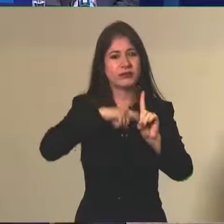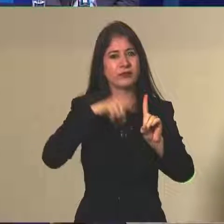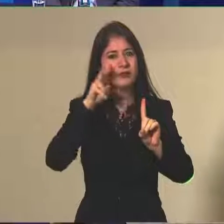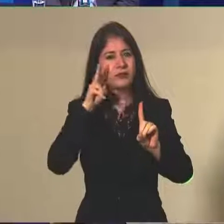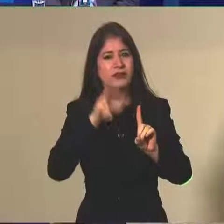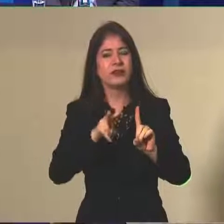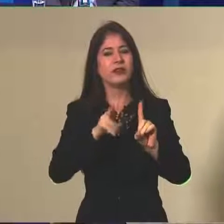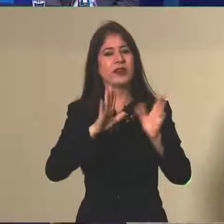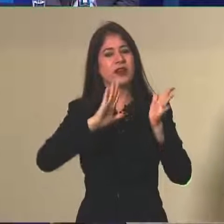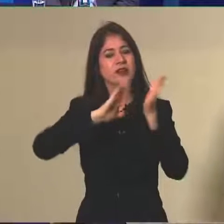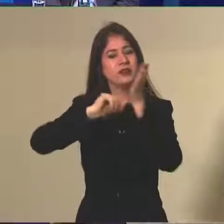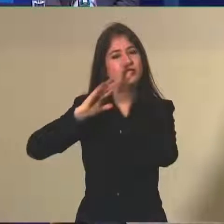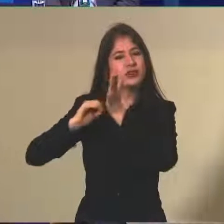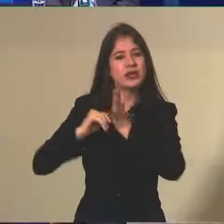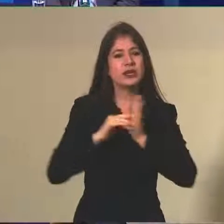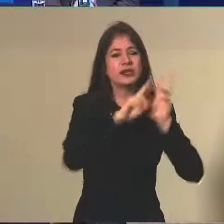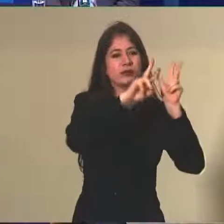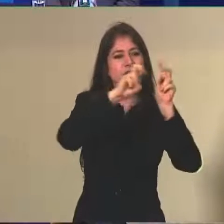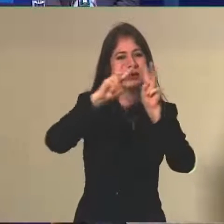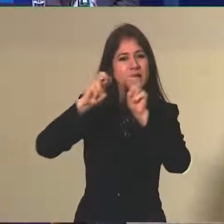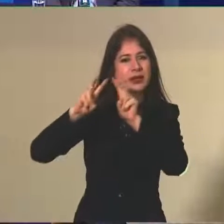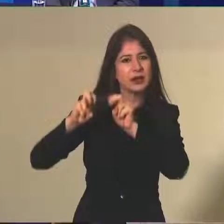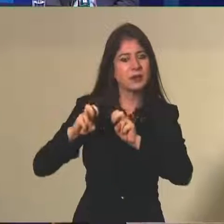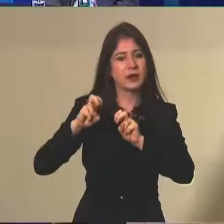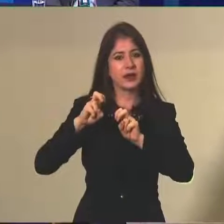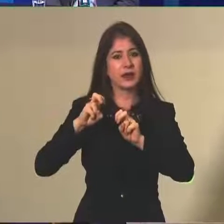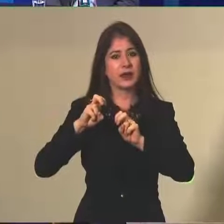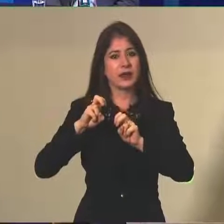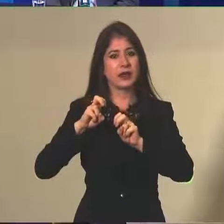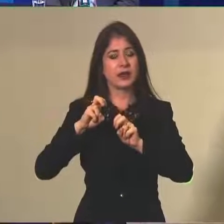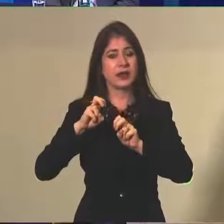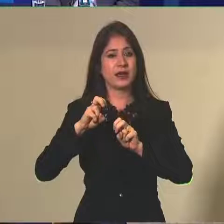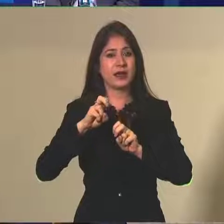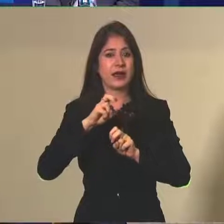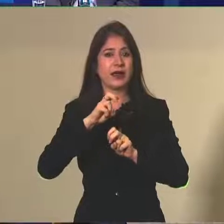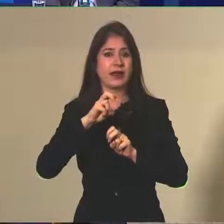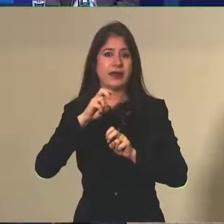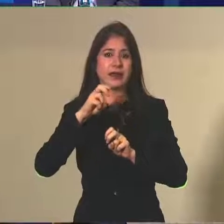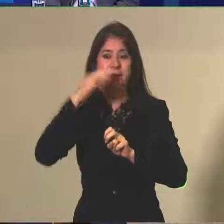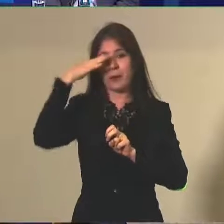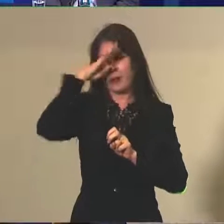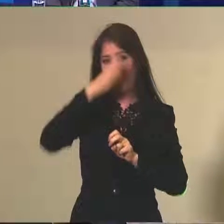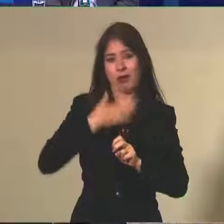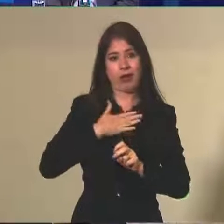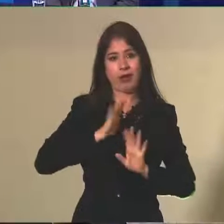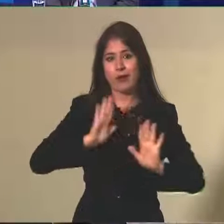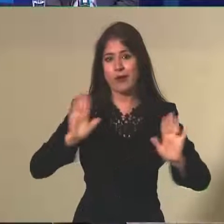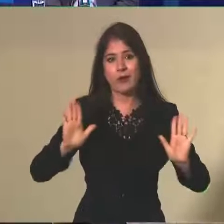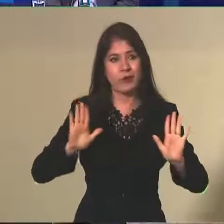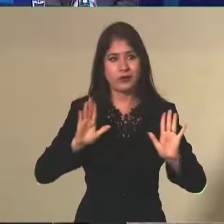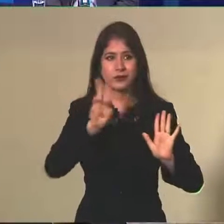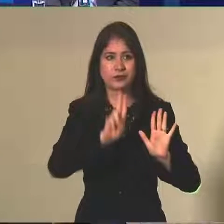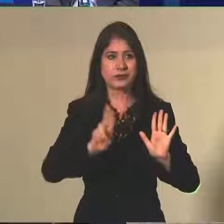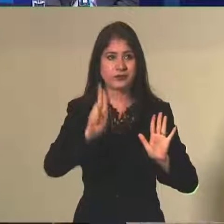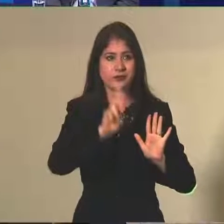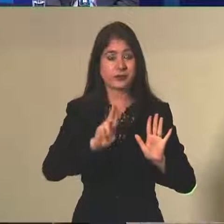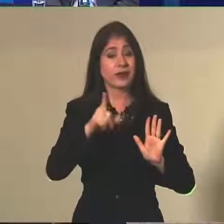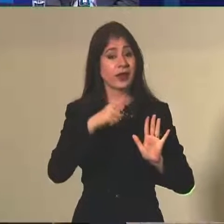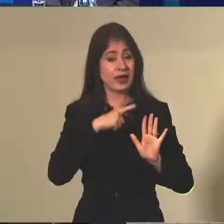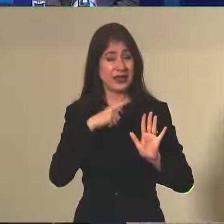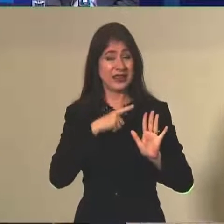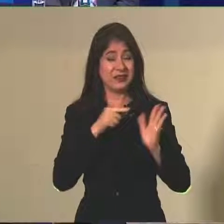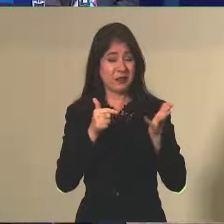censura de temas que o presidente Bolsonaro não gosta de que sejam abordados e teve uma